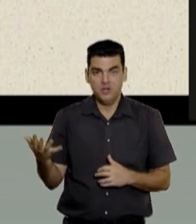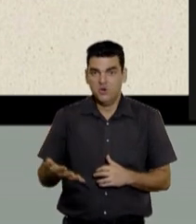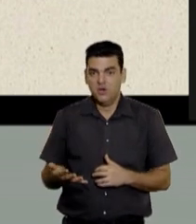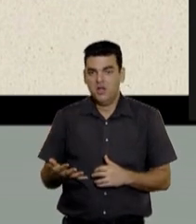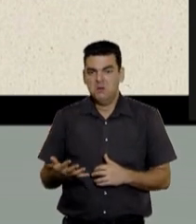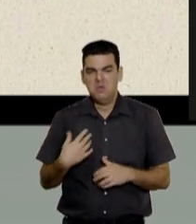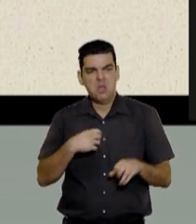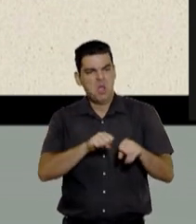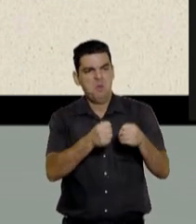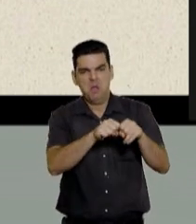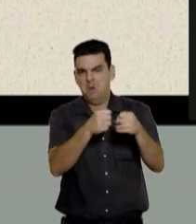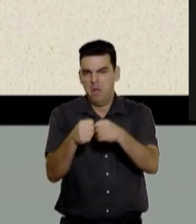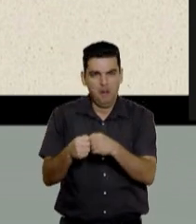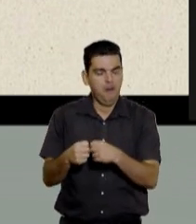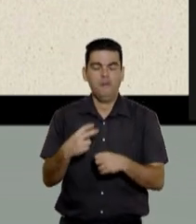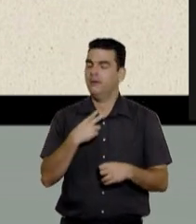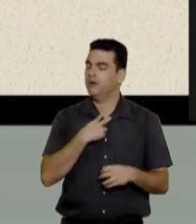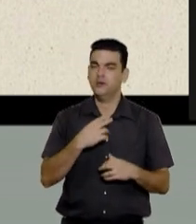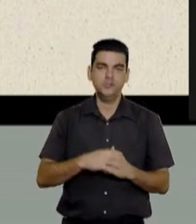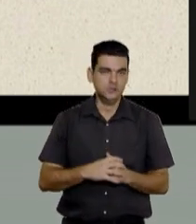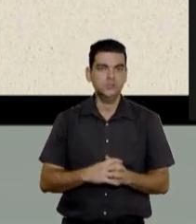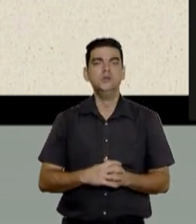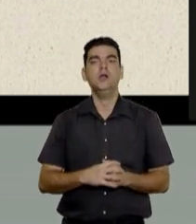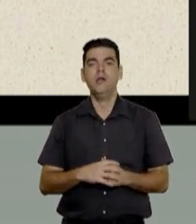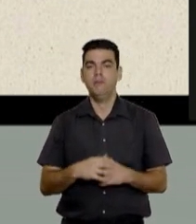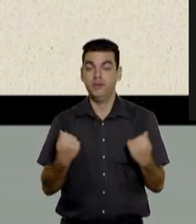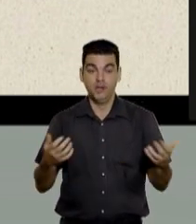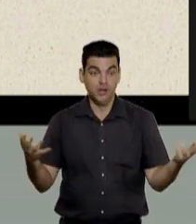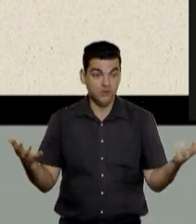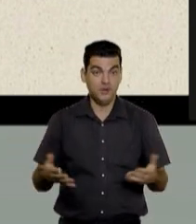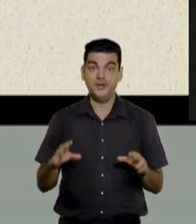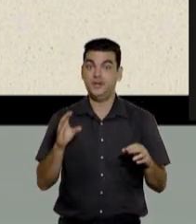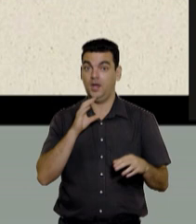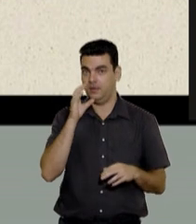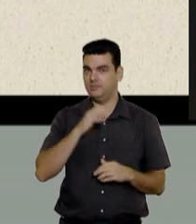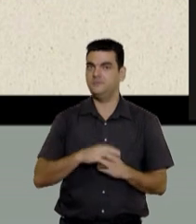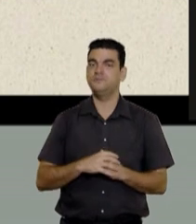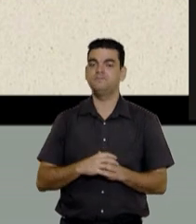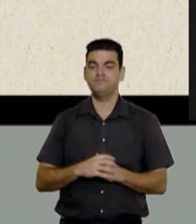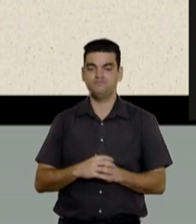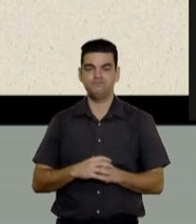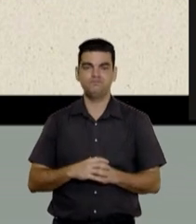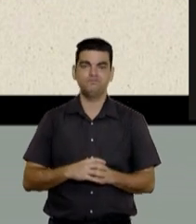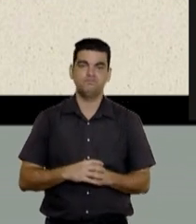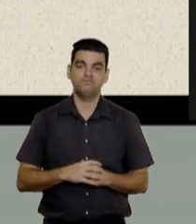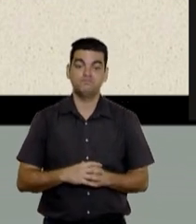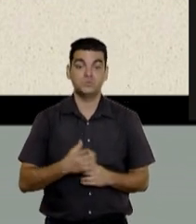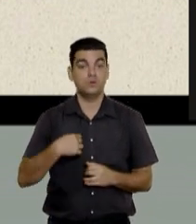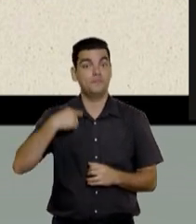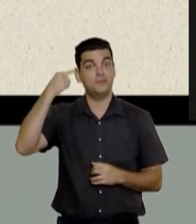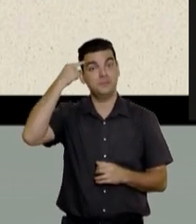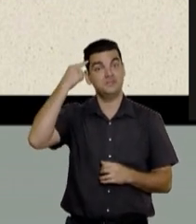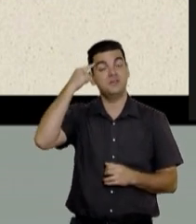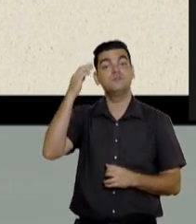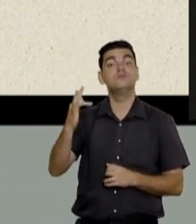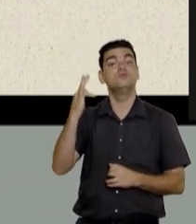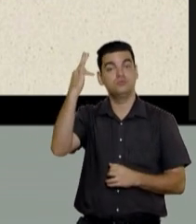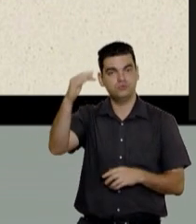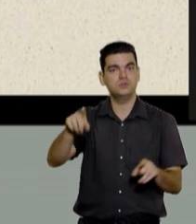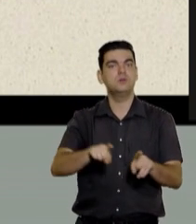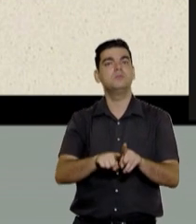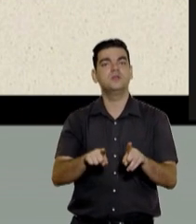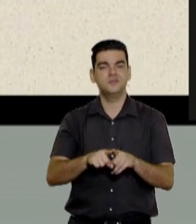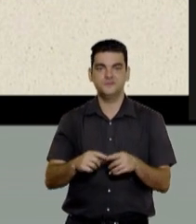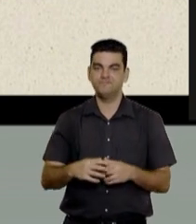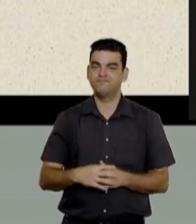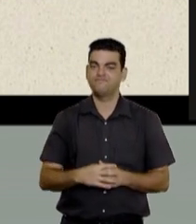análise de um licenciamento ambiental seja feita apenas no momento atual, sem pensarmos nas gerações futuras, seja